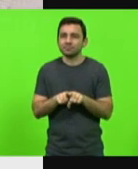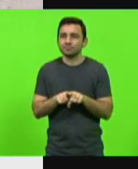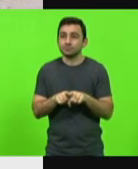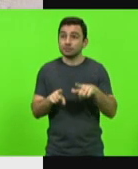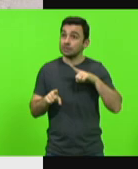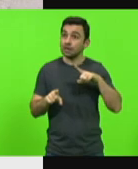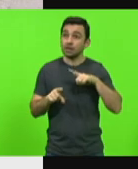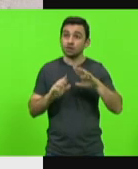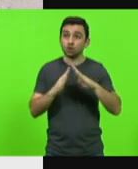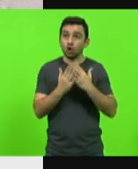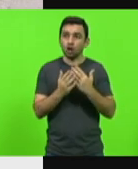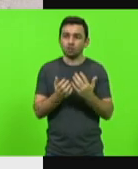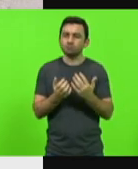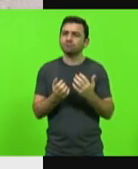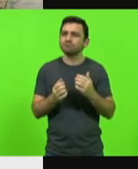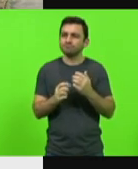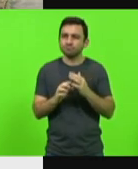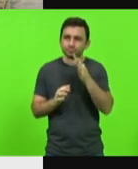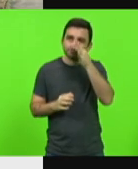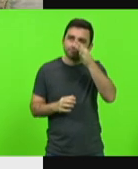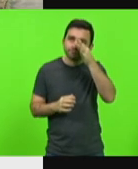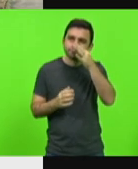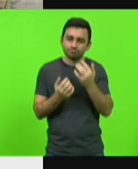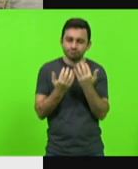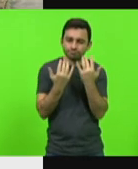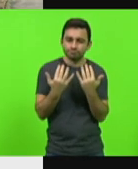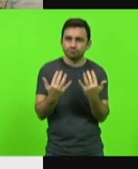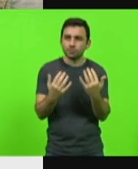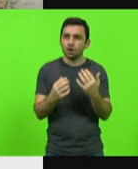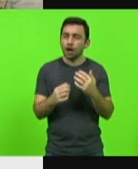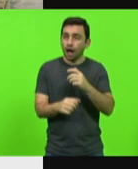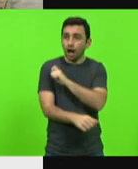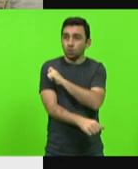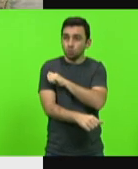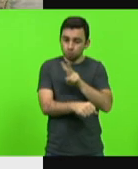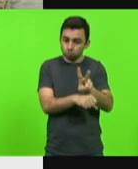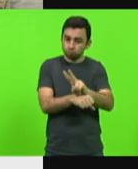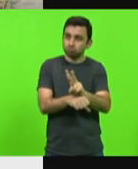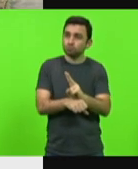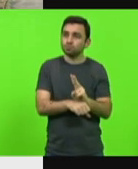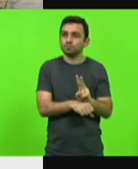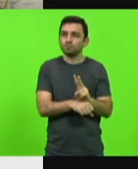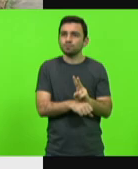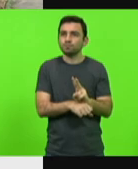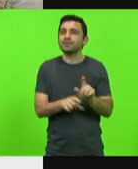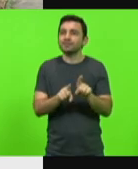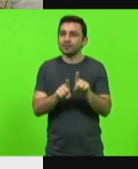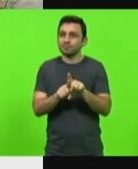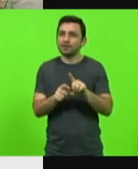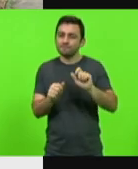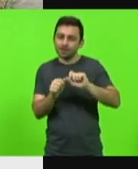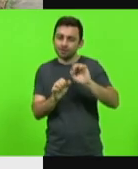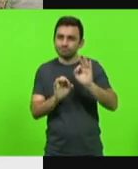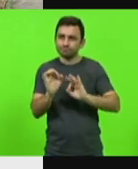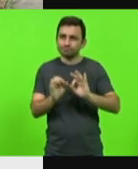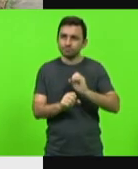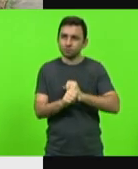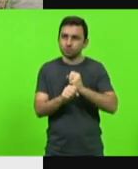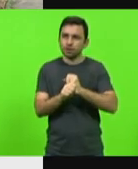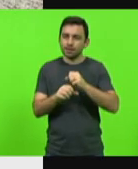feito pelos alunos e cuidado pelos alunos. E também fizeram todo um processo de